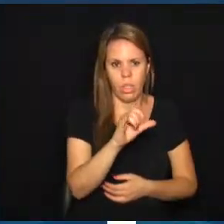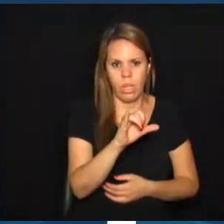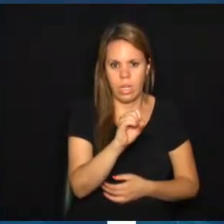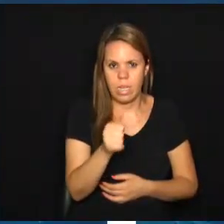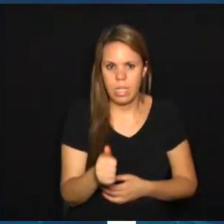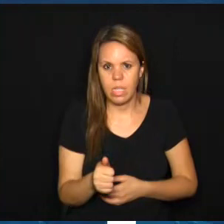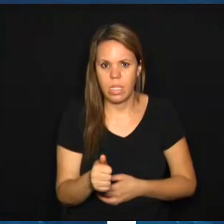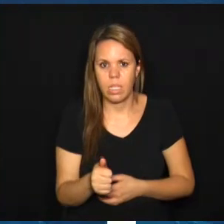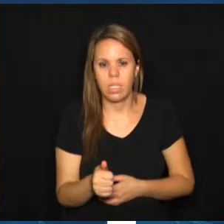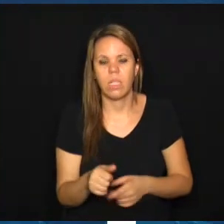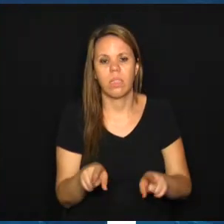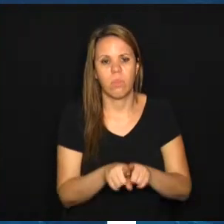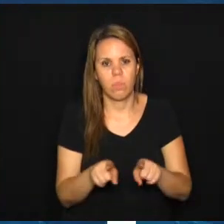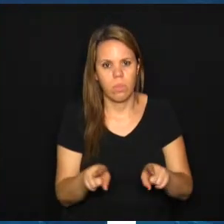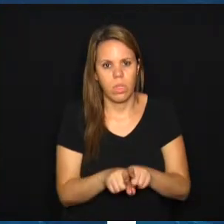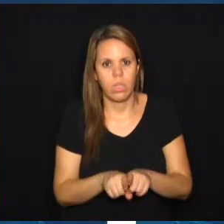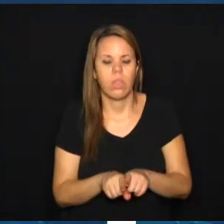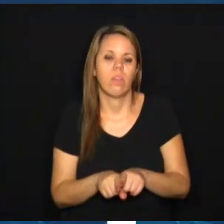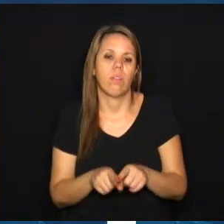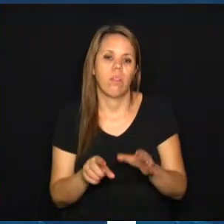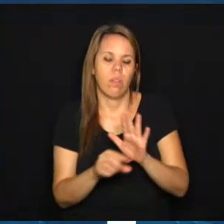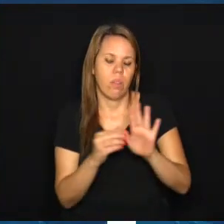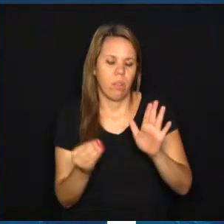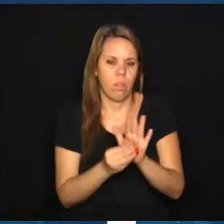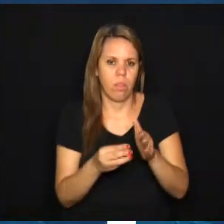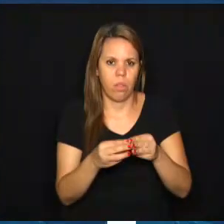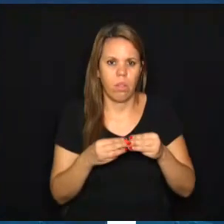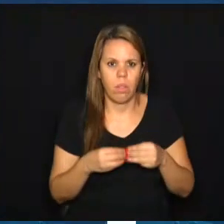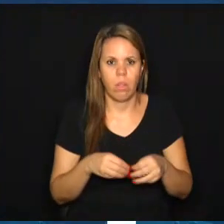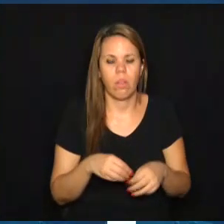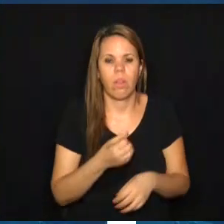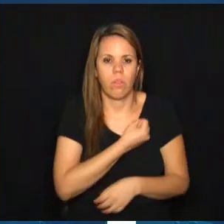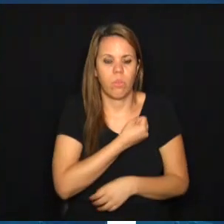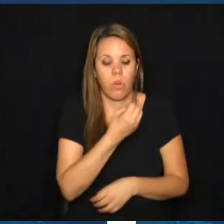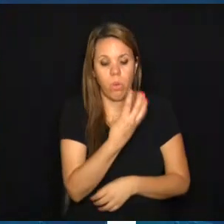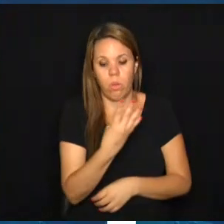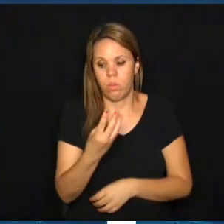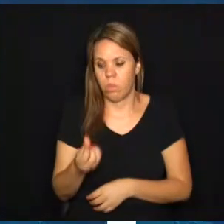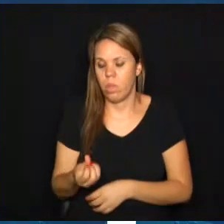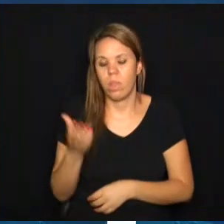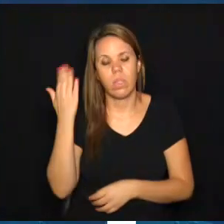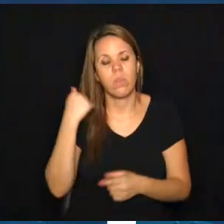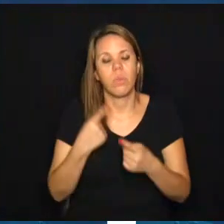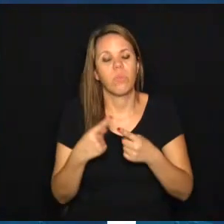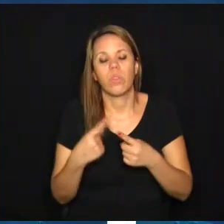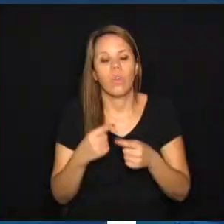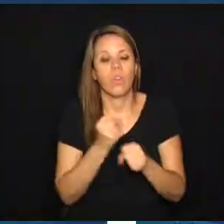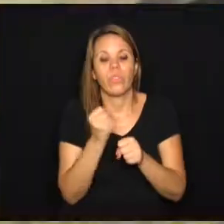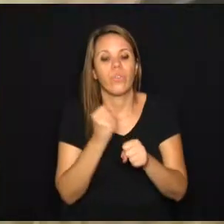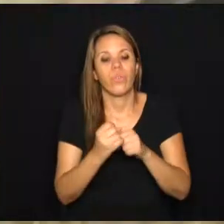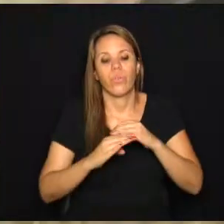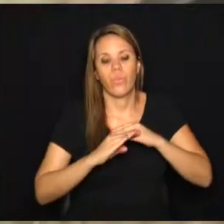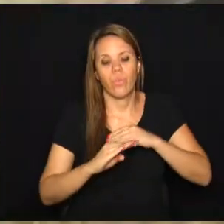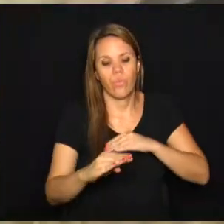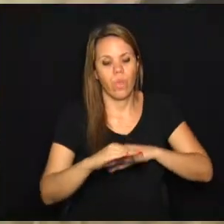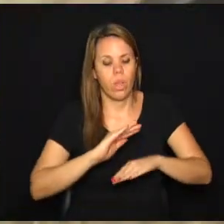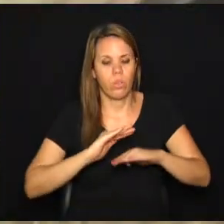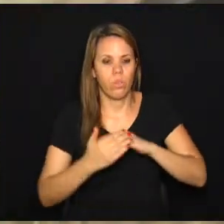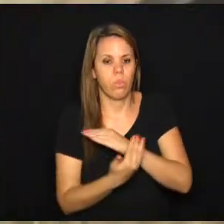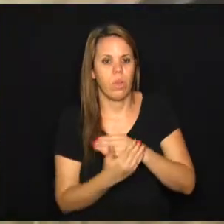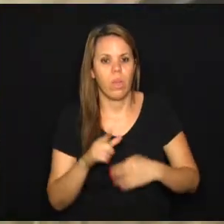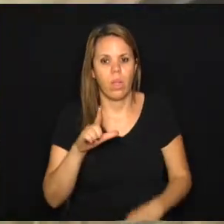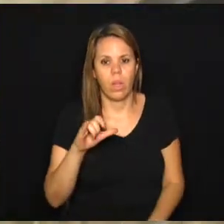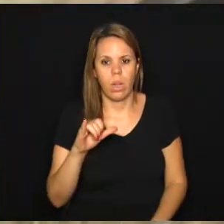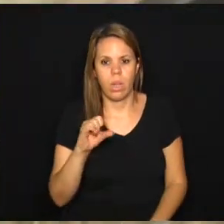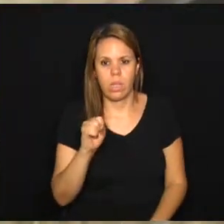citado no requerimento número 446, onde solicita informações sobre o asfalto no bairro. O Liza também é um